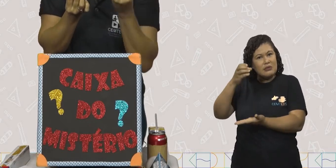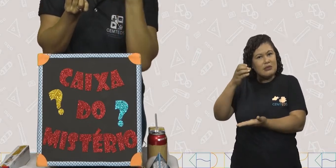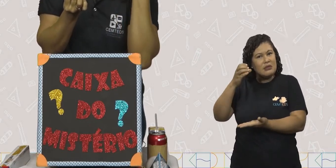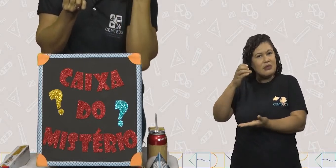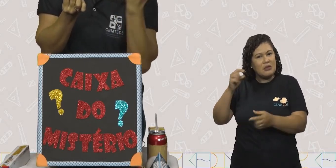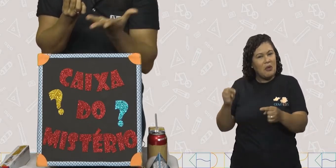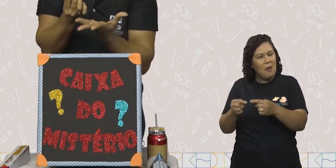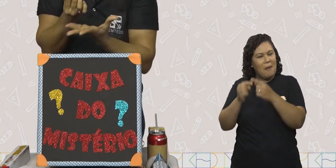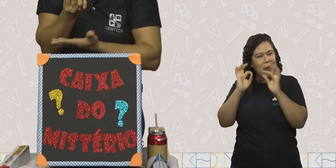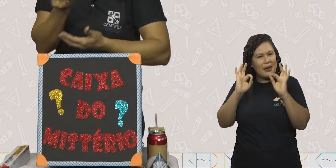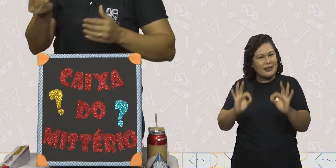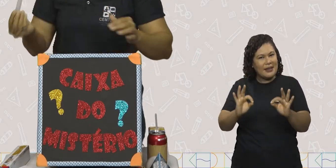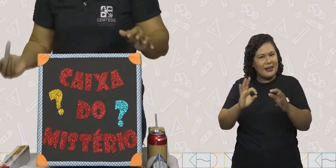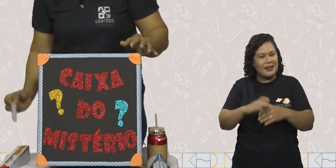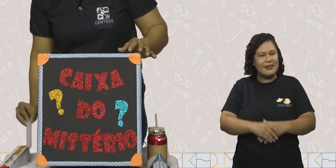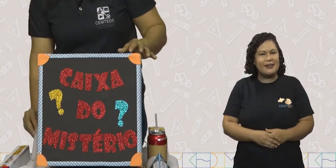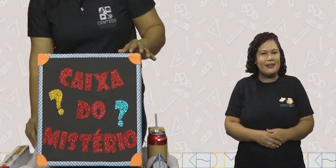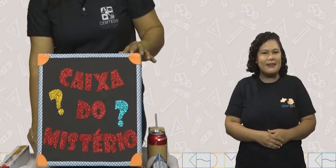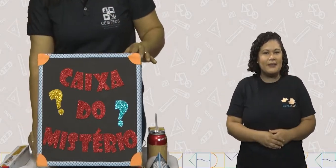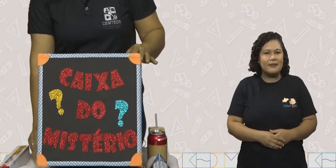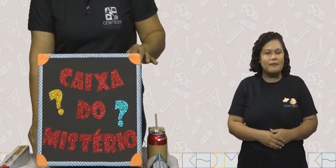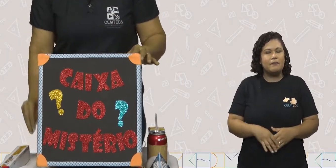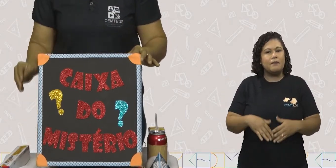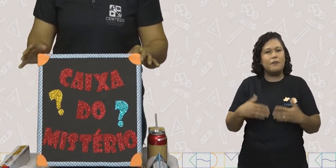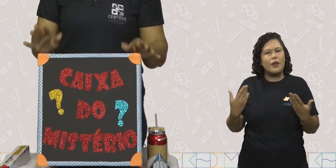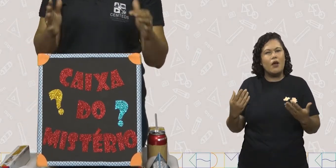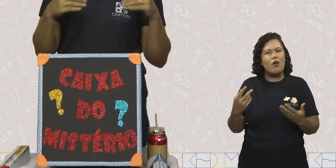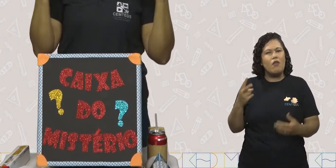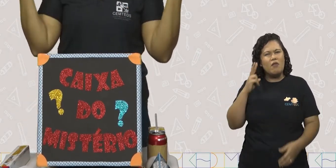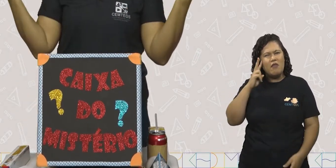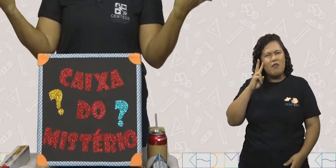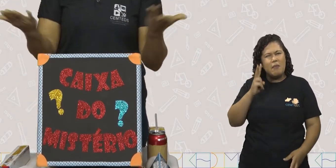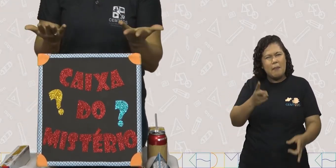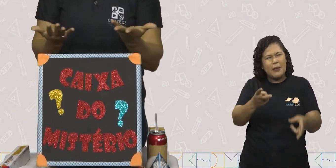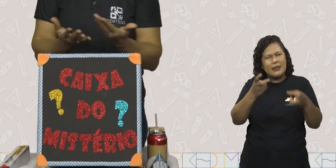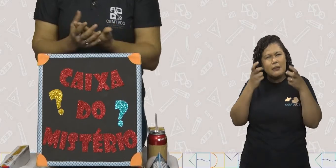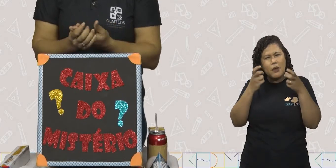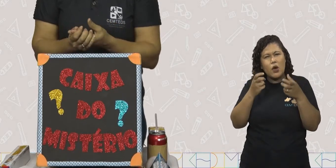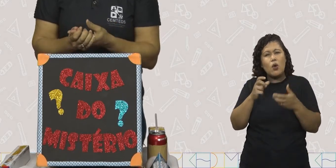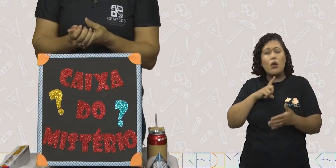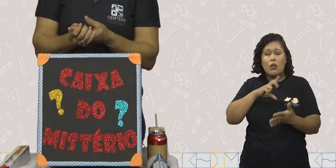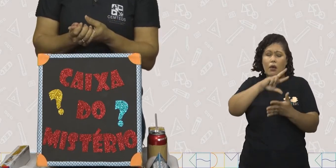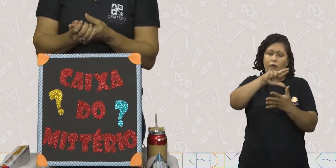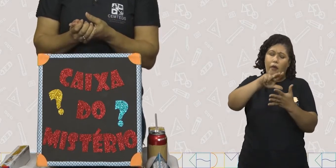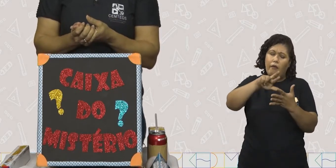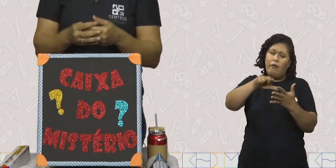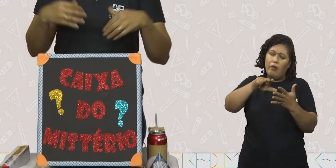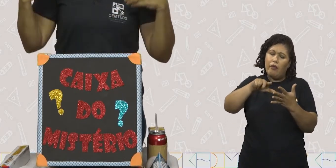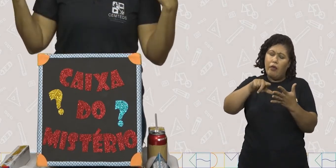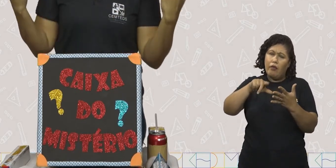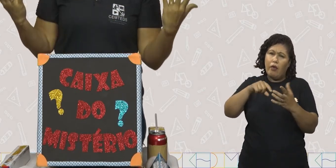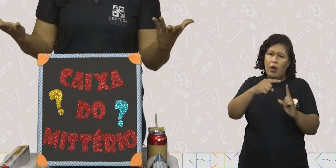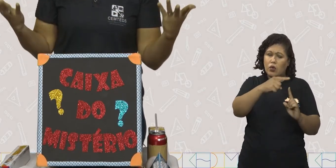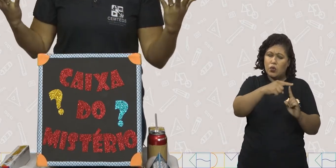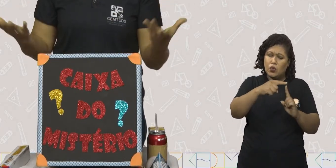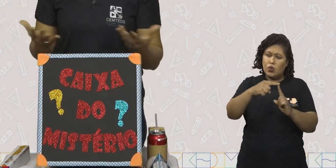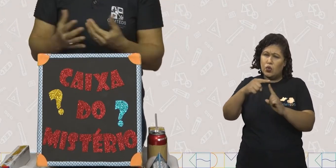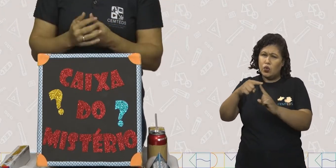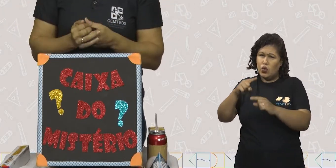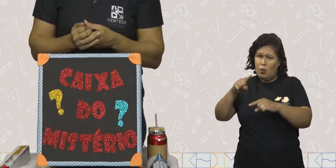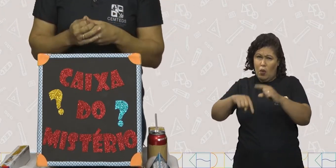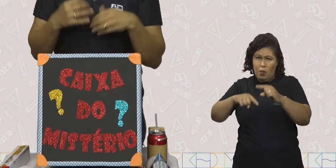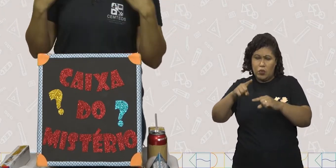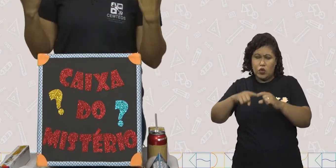com o cilindro. Muito bem, criança, viu como nós temos vários objetos ao nosso redor que tem